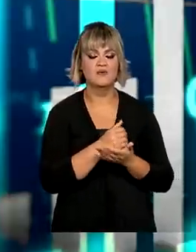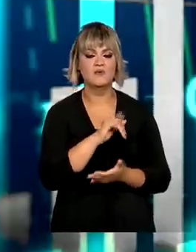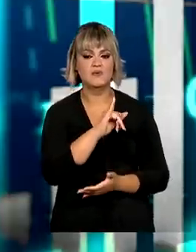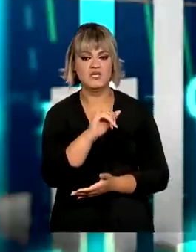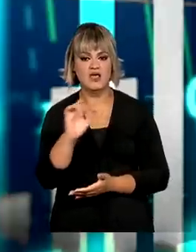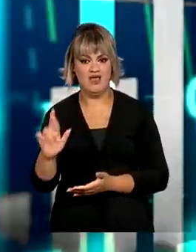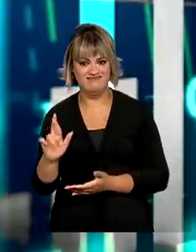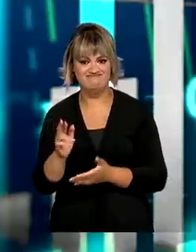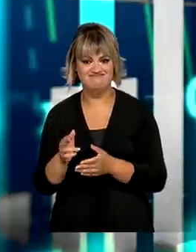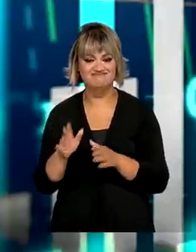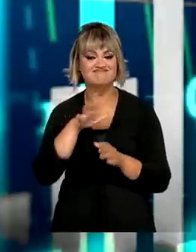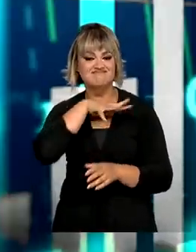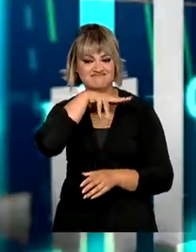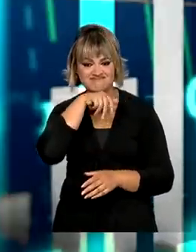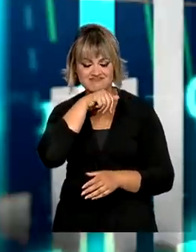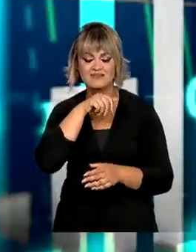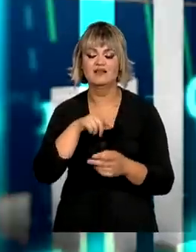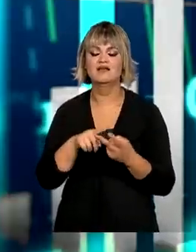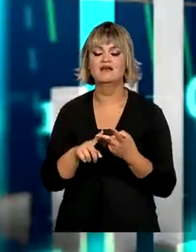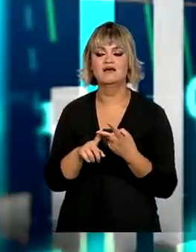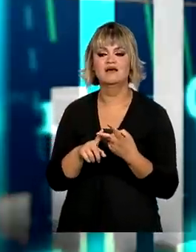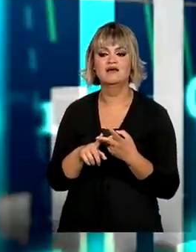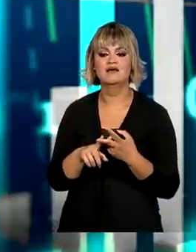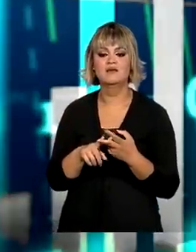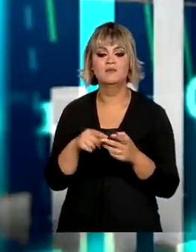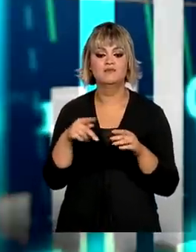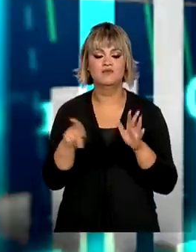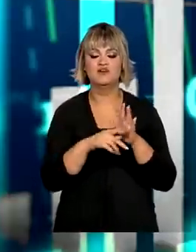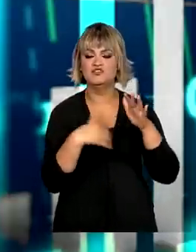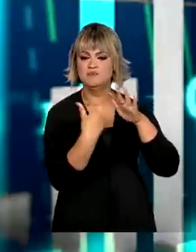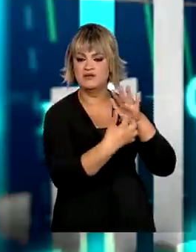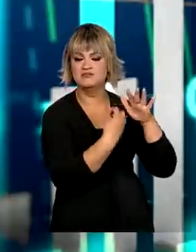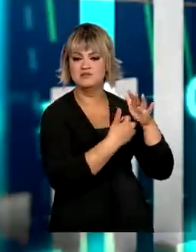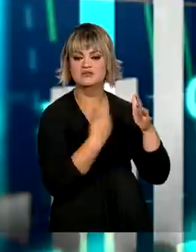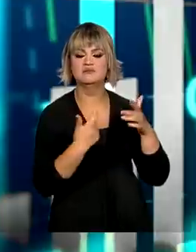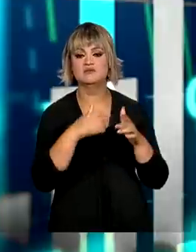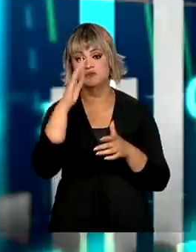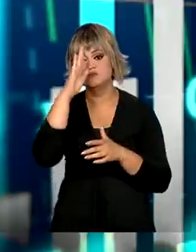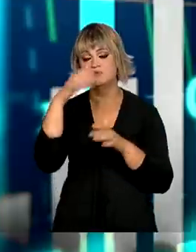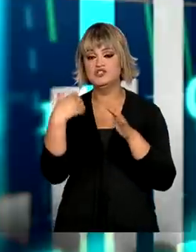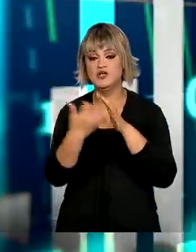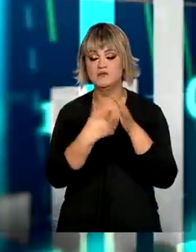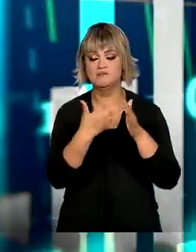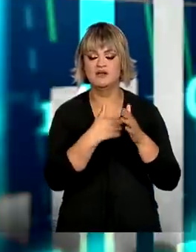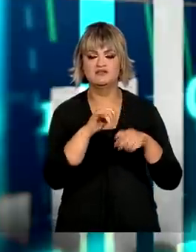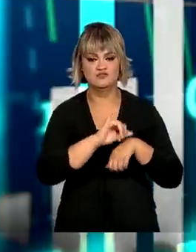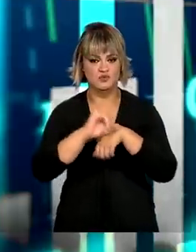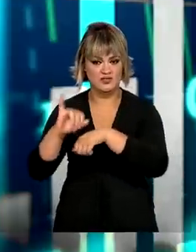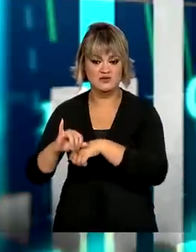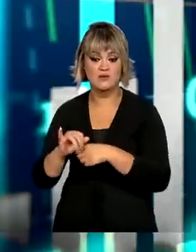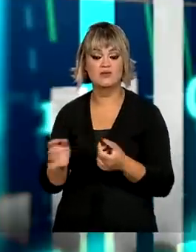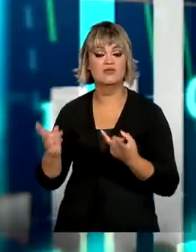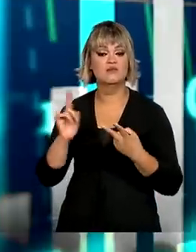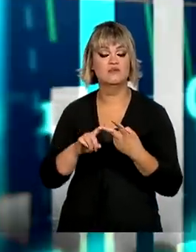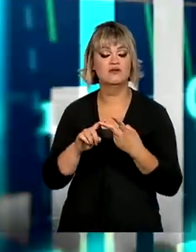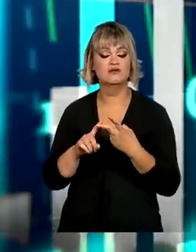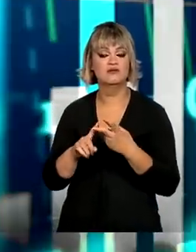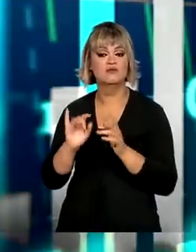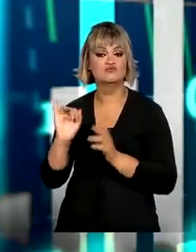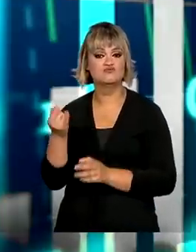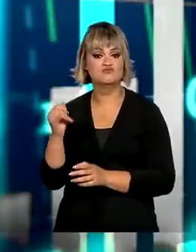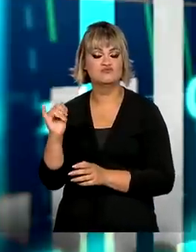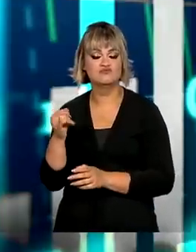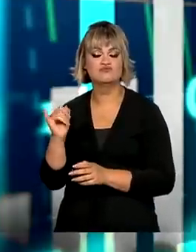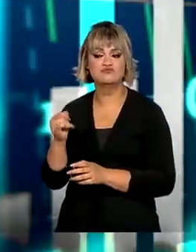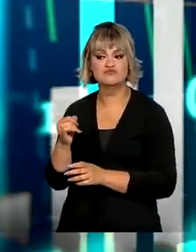renda e a contribuição sobre lucro líquido das empresas, sobre empresas, especialmente as empresas exportadoras. E também, os juros obtidos